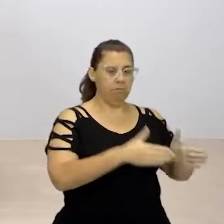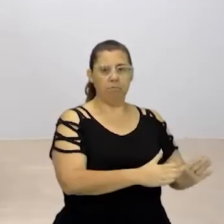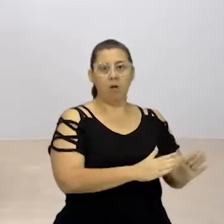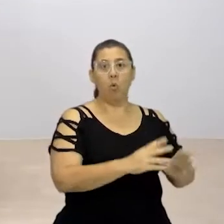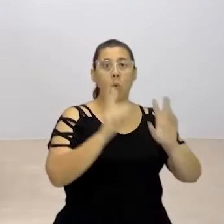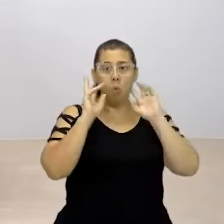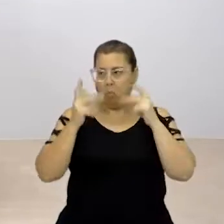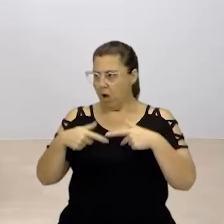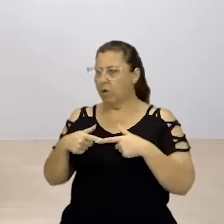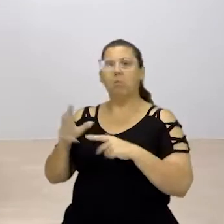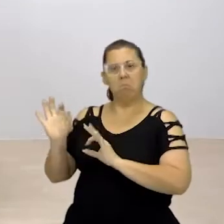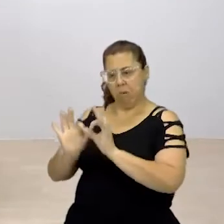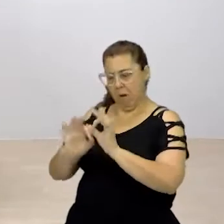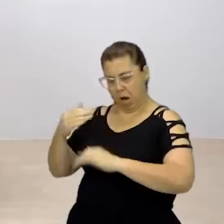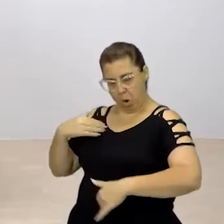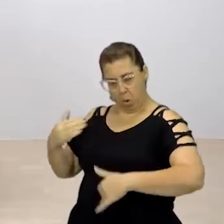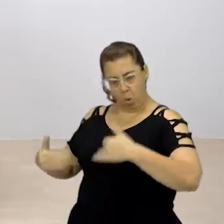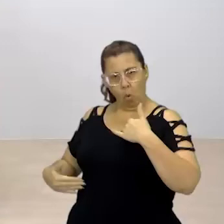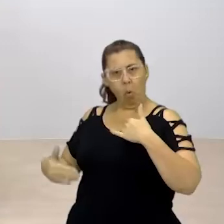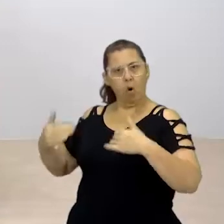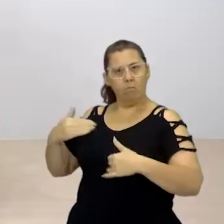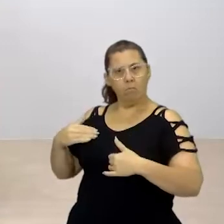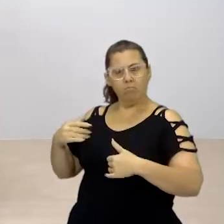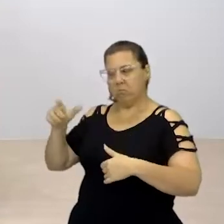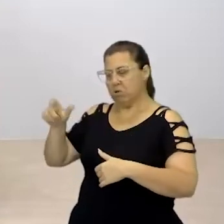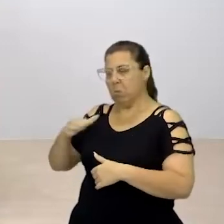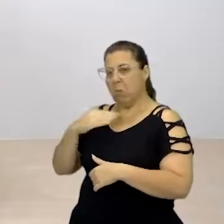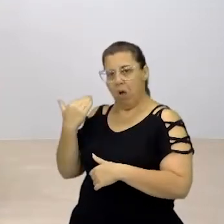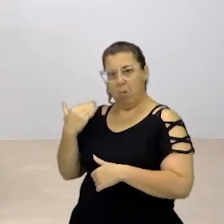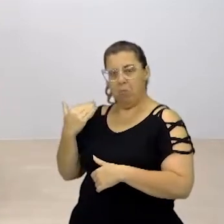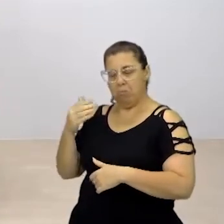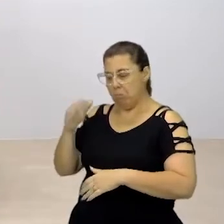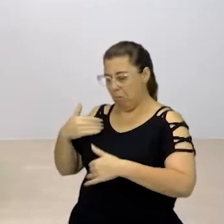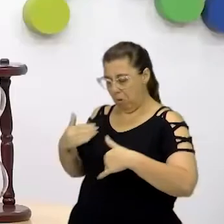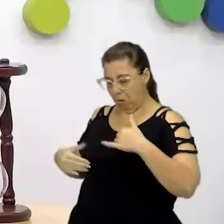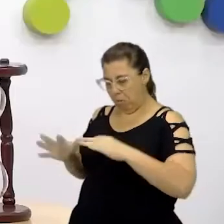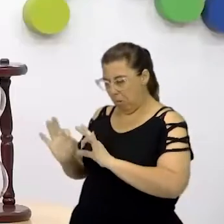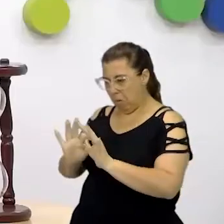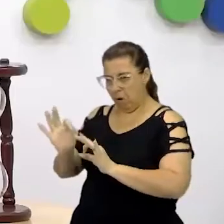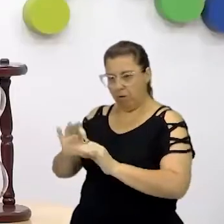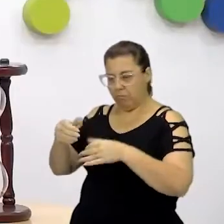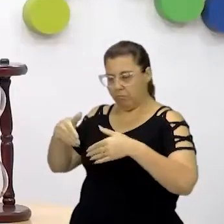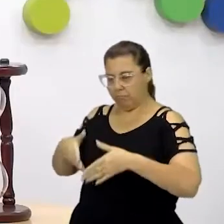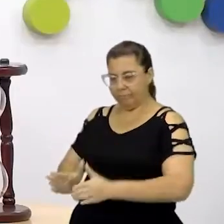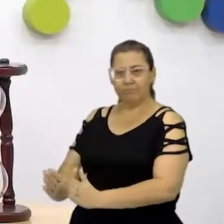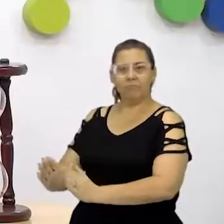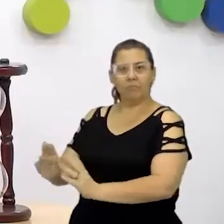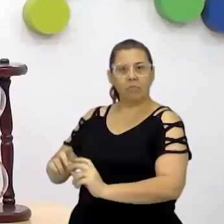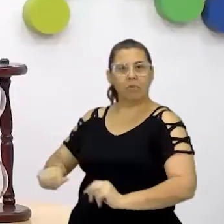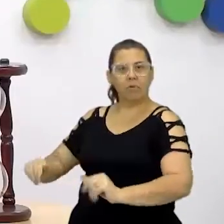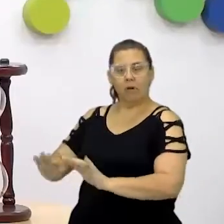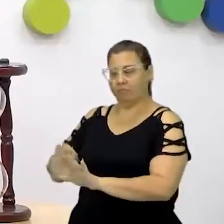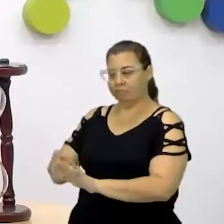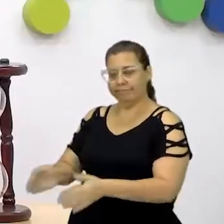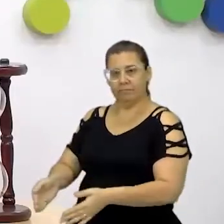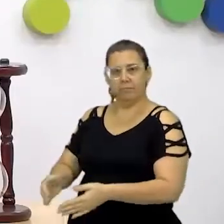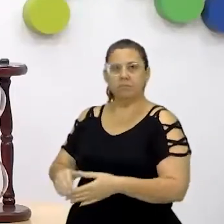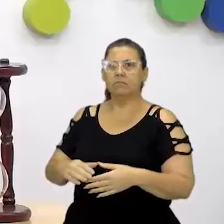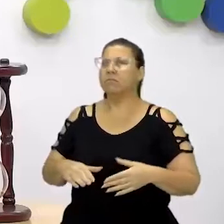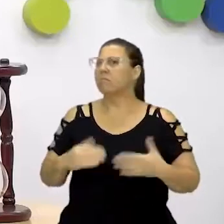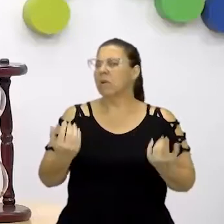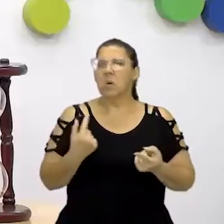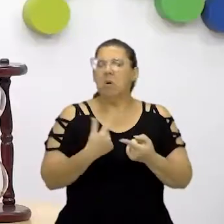Exatamente. E aí, o que isso causa de diferente? É, e aí nós temos essa questão, né? Que é uma permanência. Então,